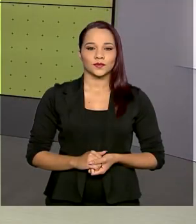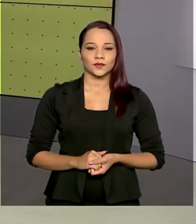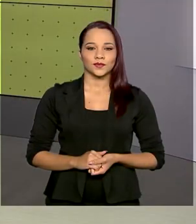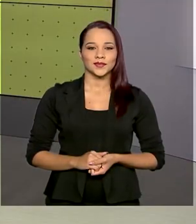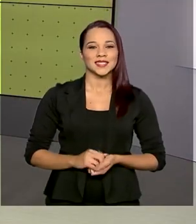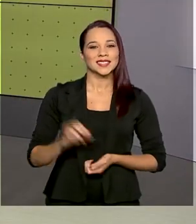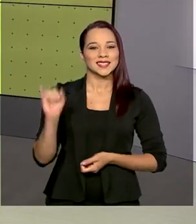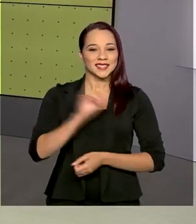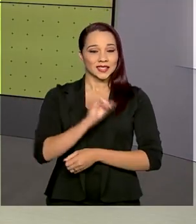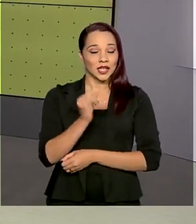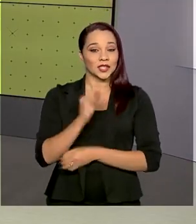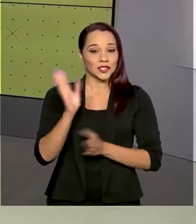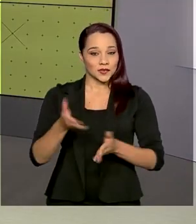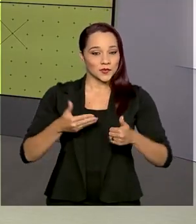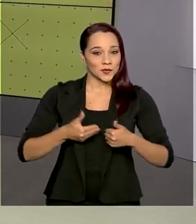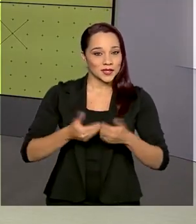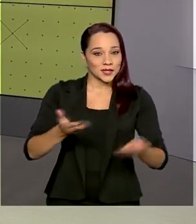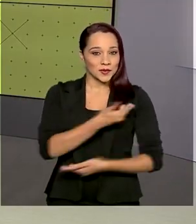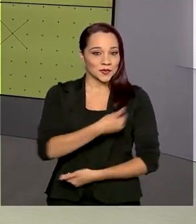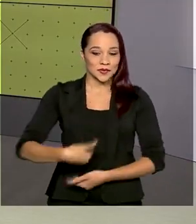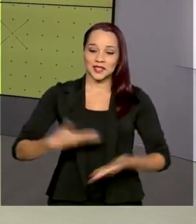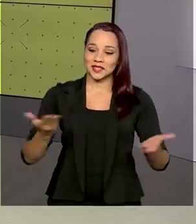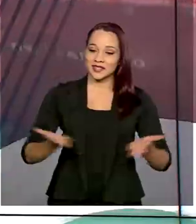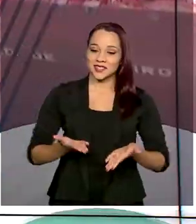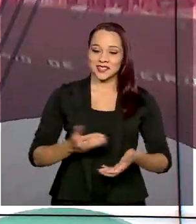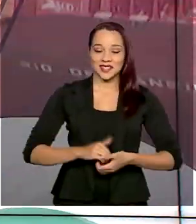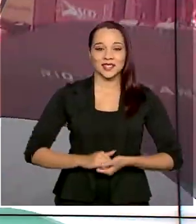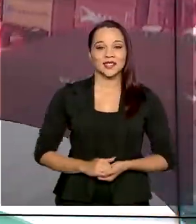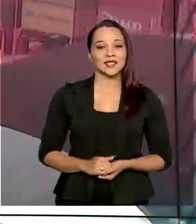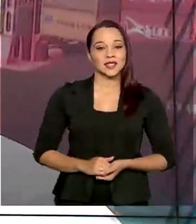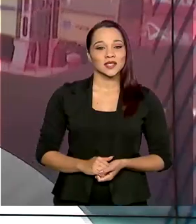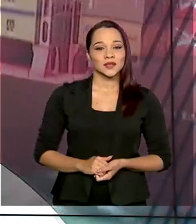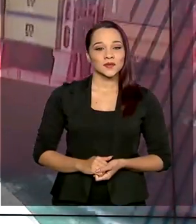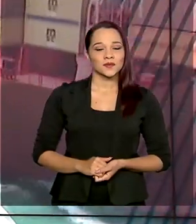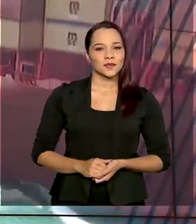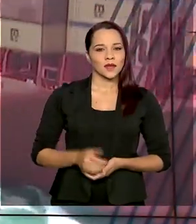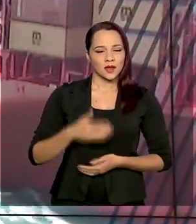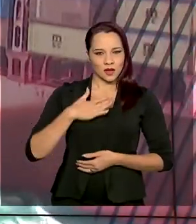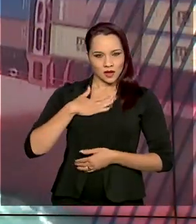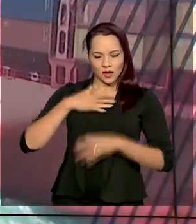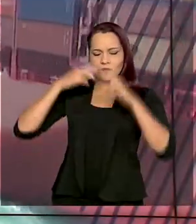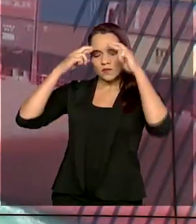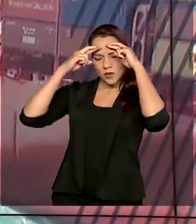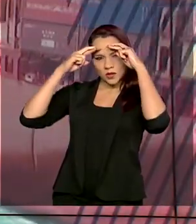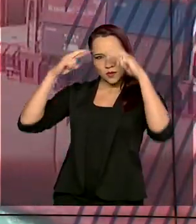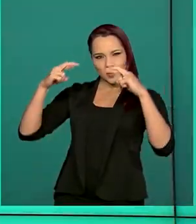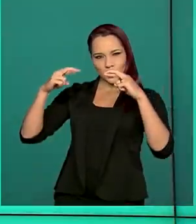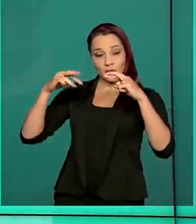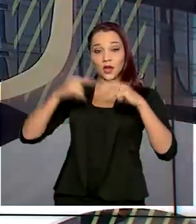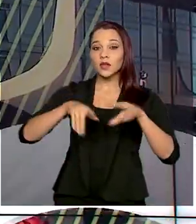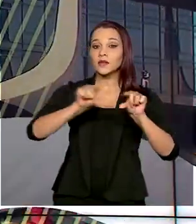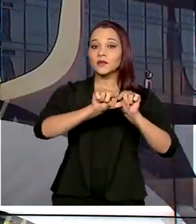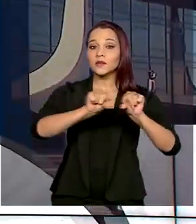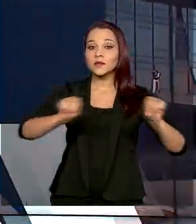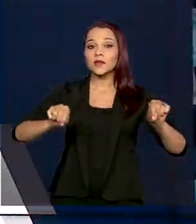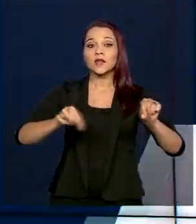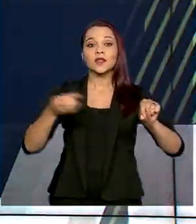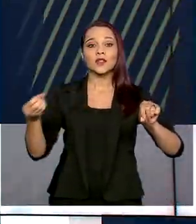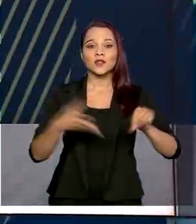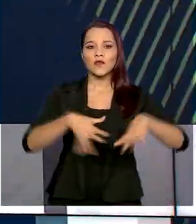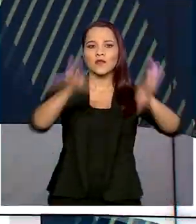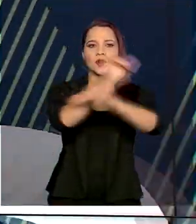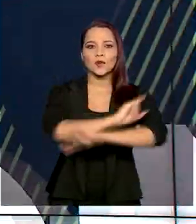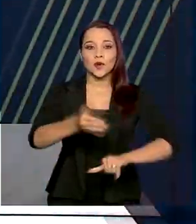Olá, estamos no ar com o Governo Agora. Eu respeito. Esse é o slogan da nova campanha do